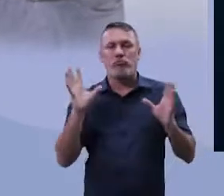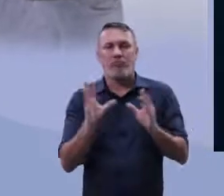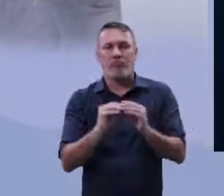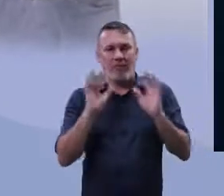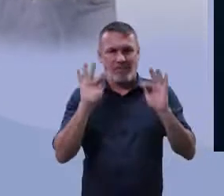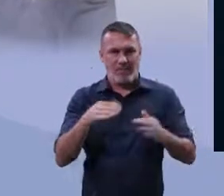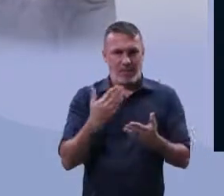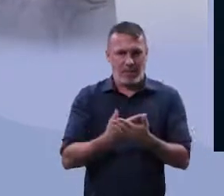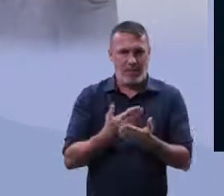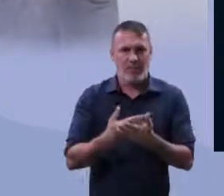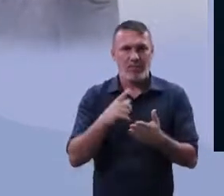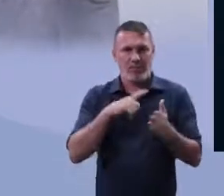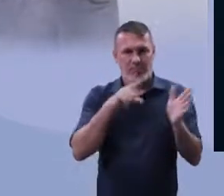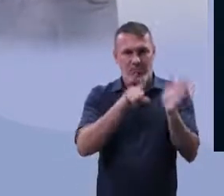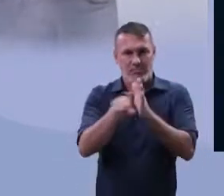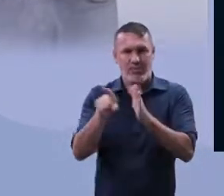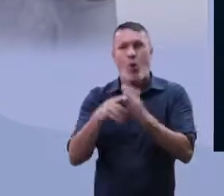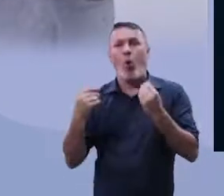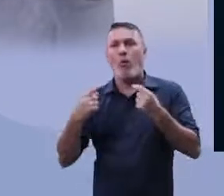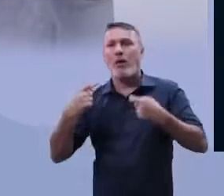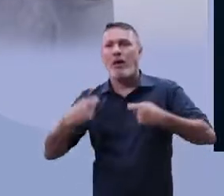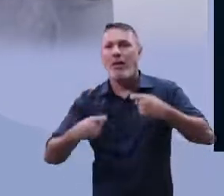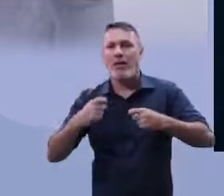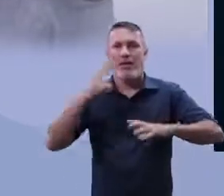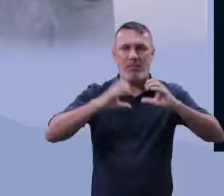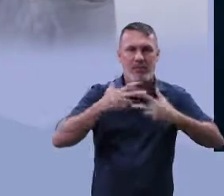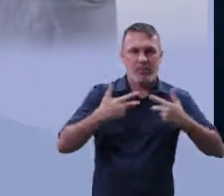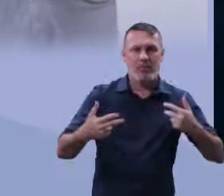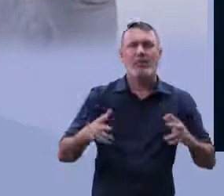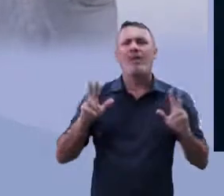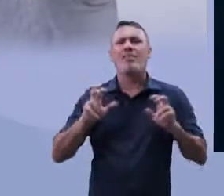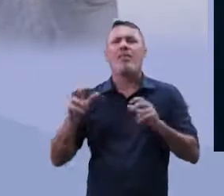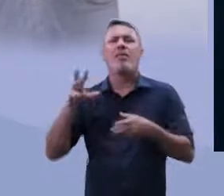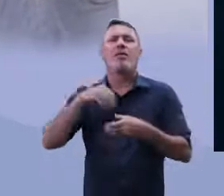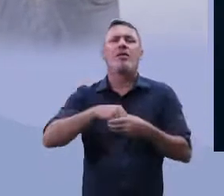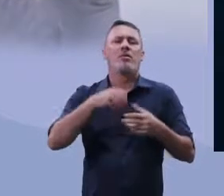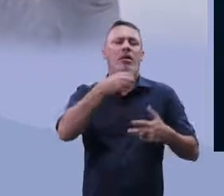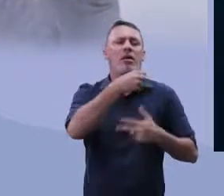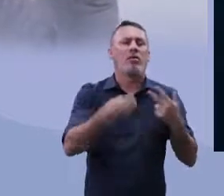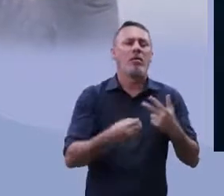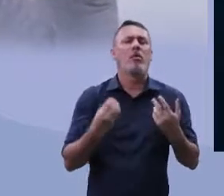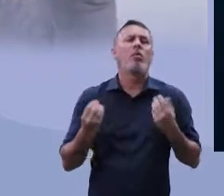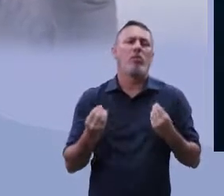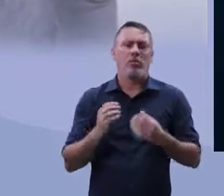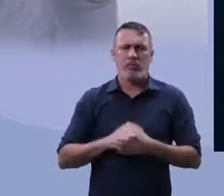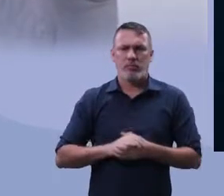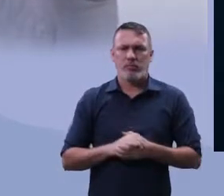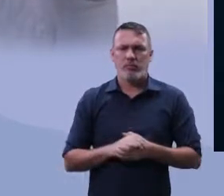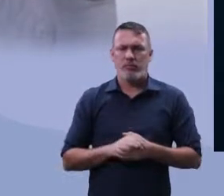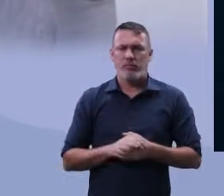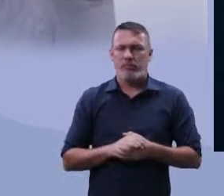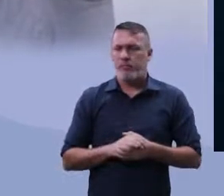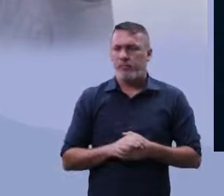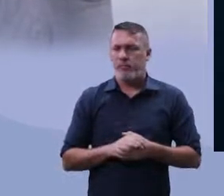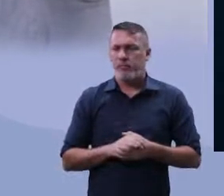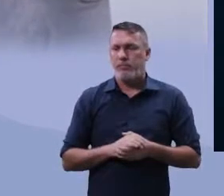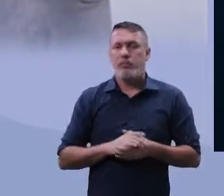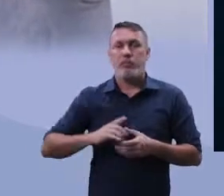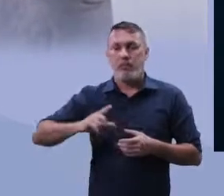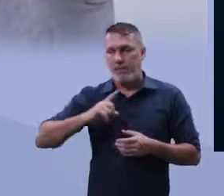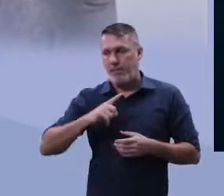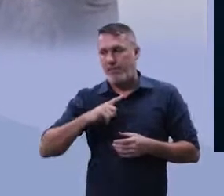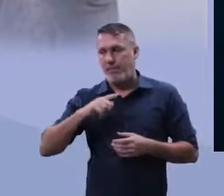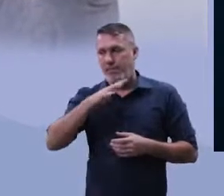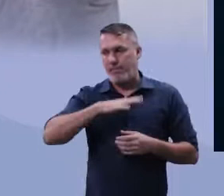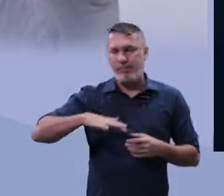a gente finalizar esses nossos conflitos, como que essas questões são trabalhadas no nosso Enem? Os